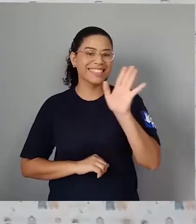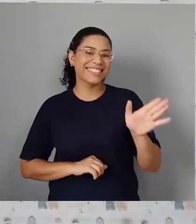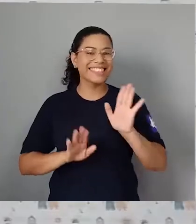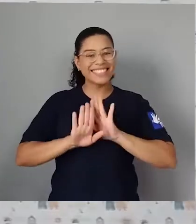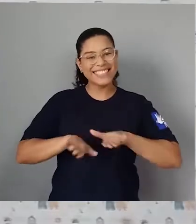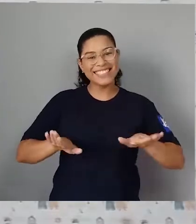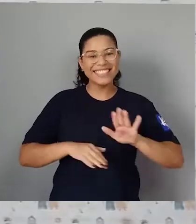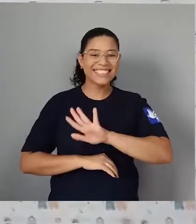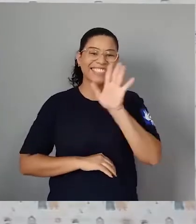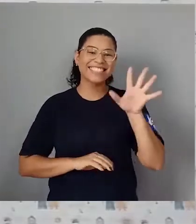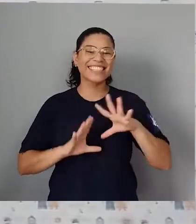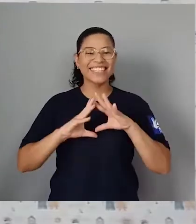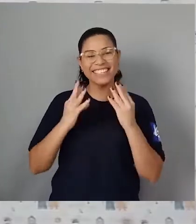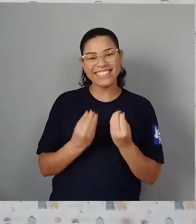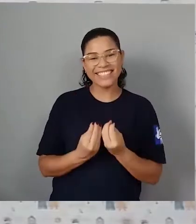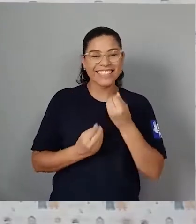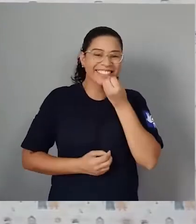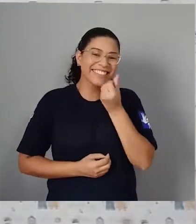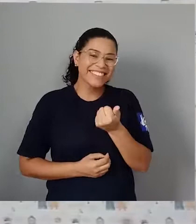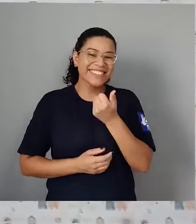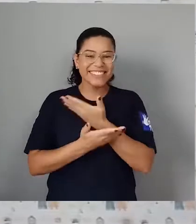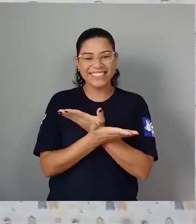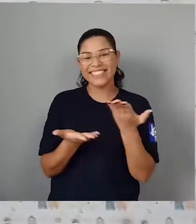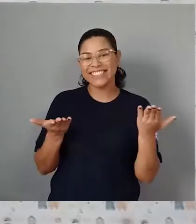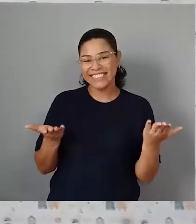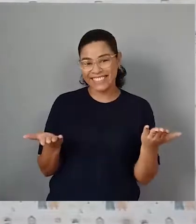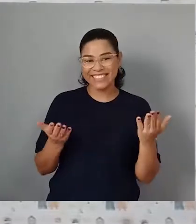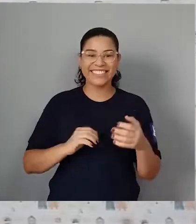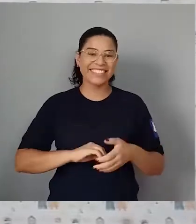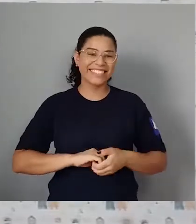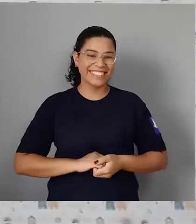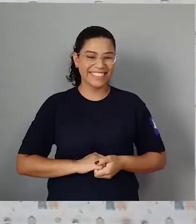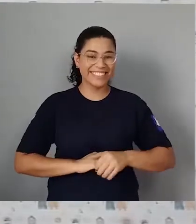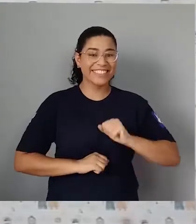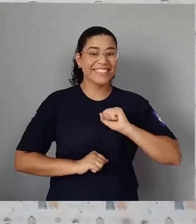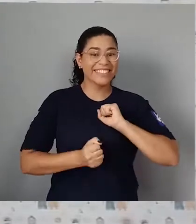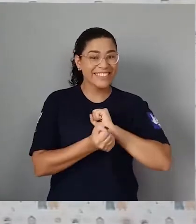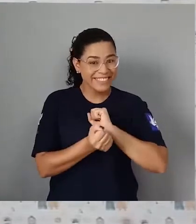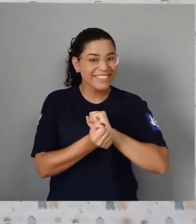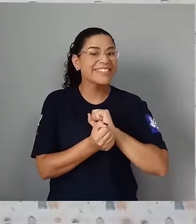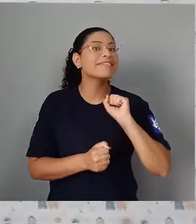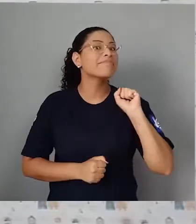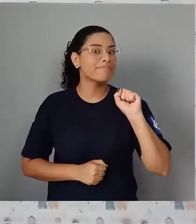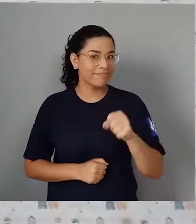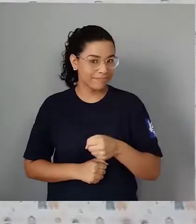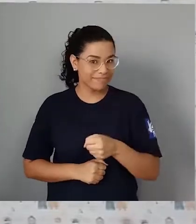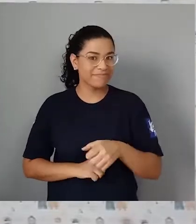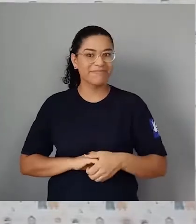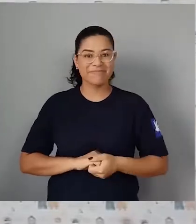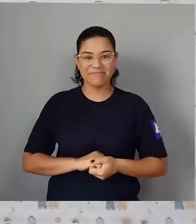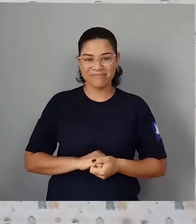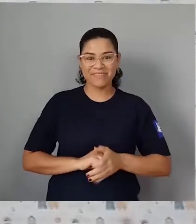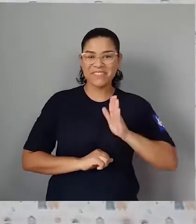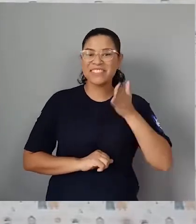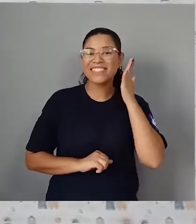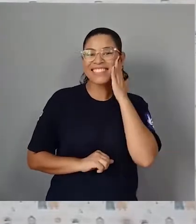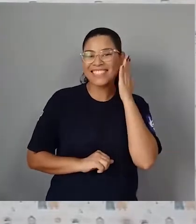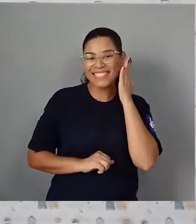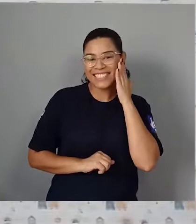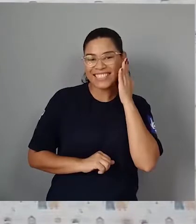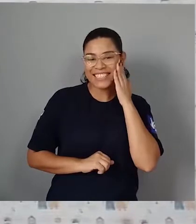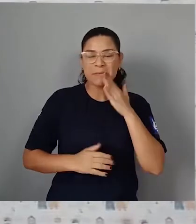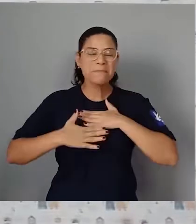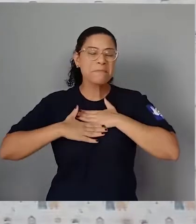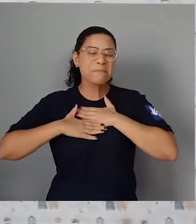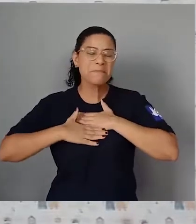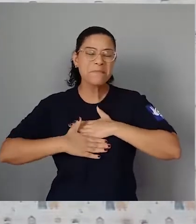Olá, criançada! Olá, famílias! Tudo bem com vocês? Eu espero que sim! Como vocês sabem, é